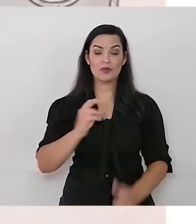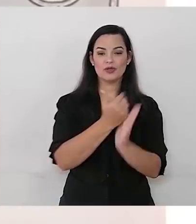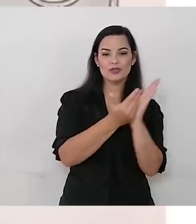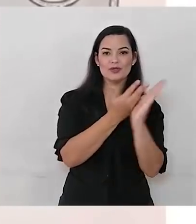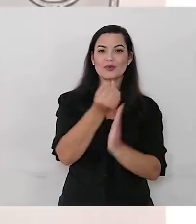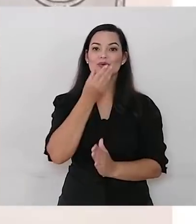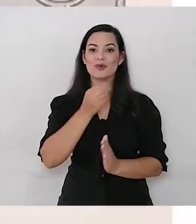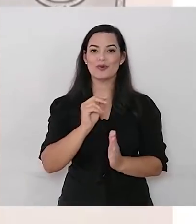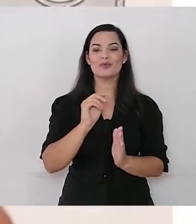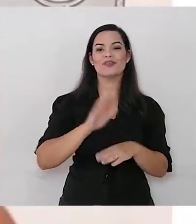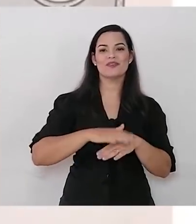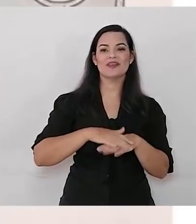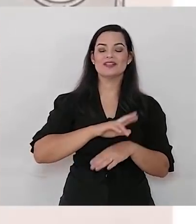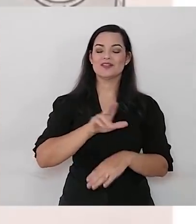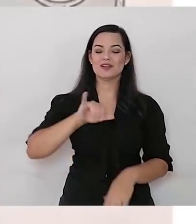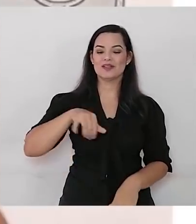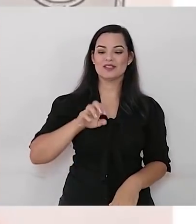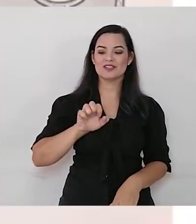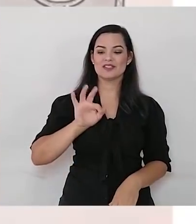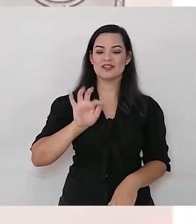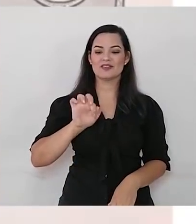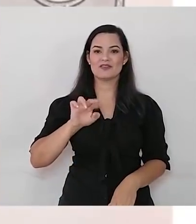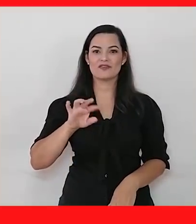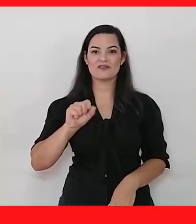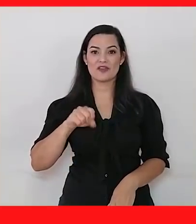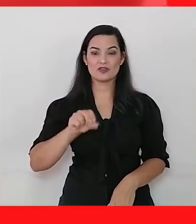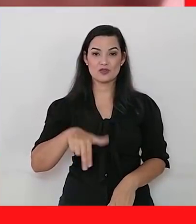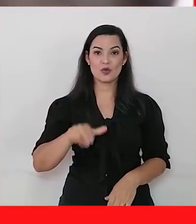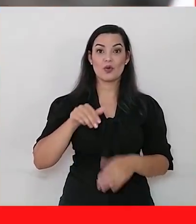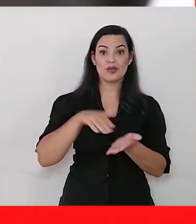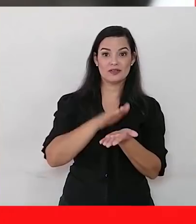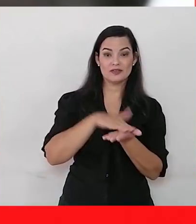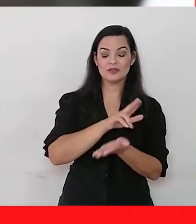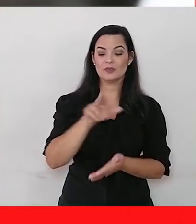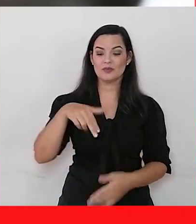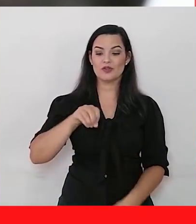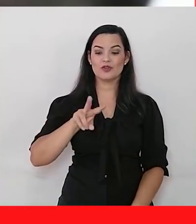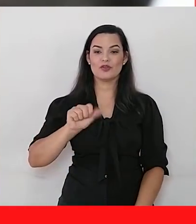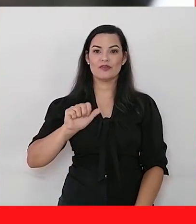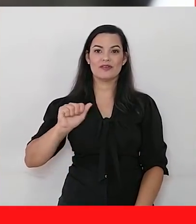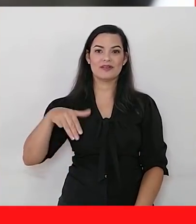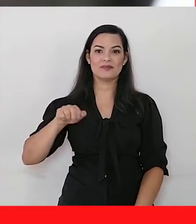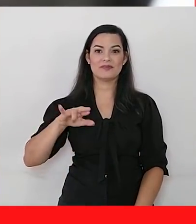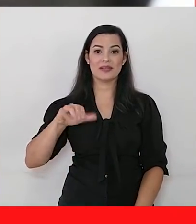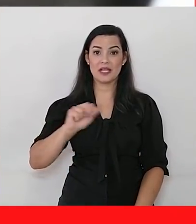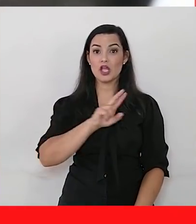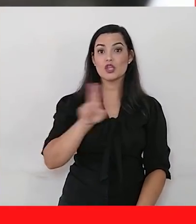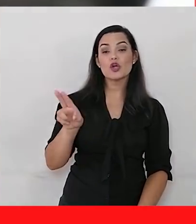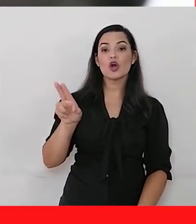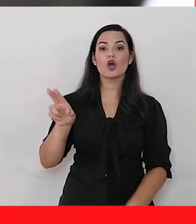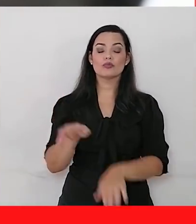Pereira Galdini, a editora Nova América. O nome da história é A